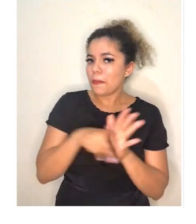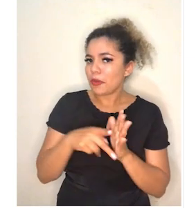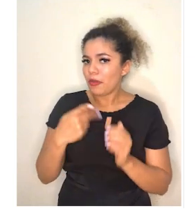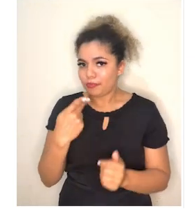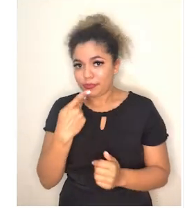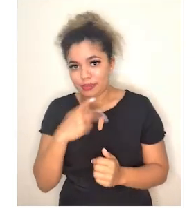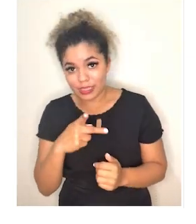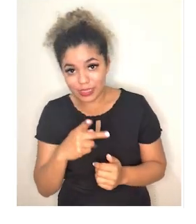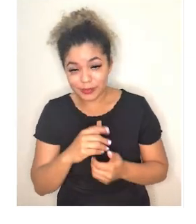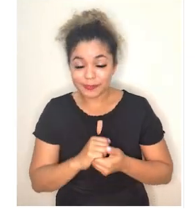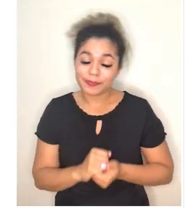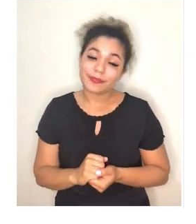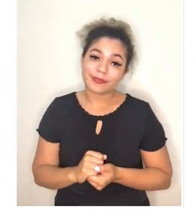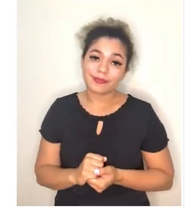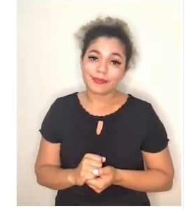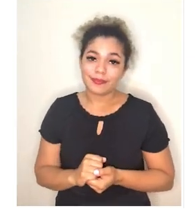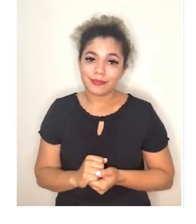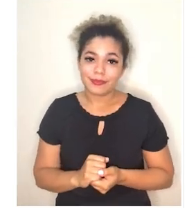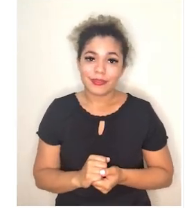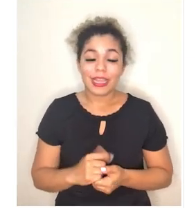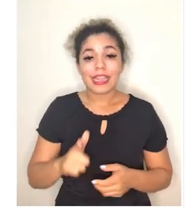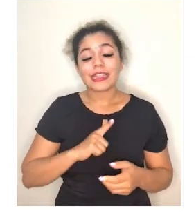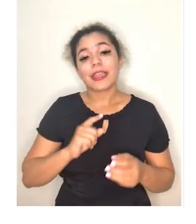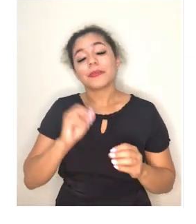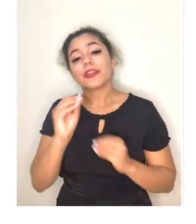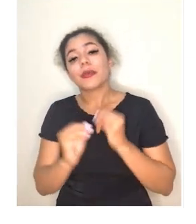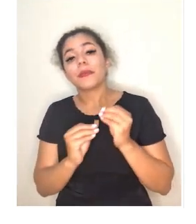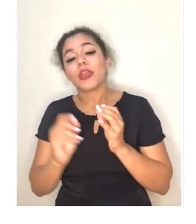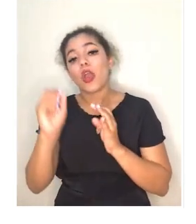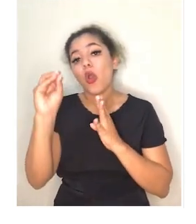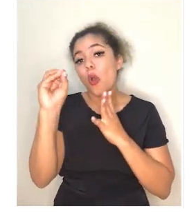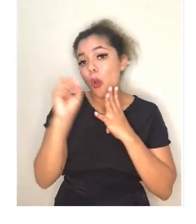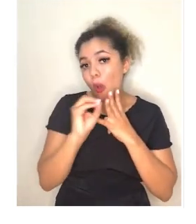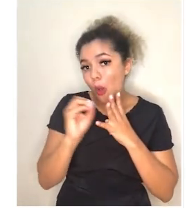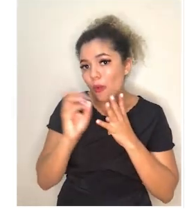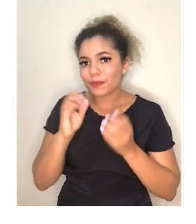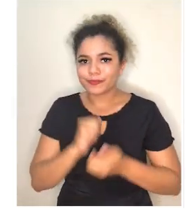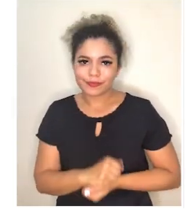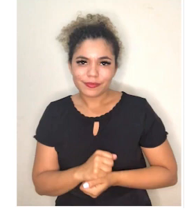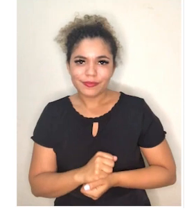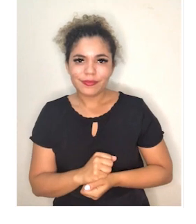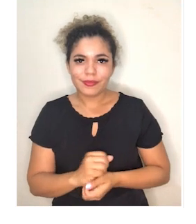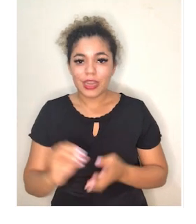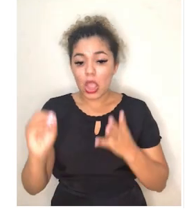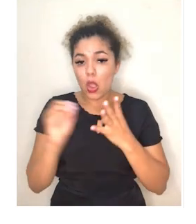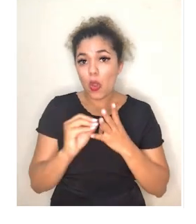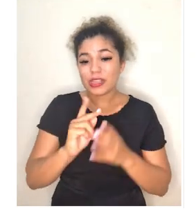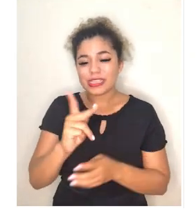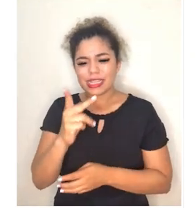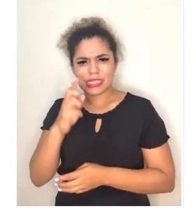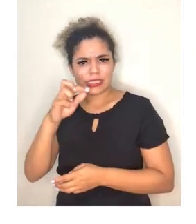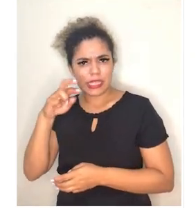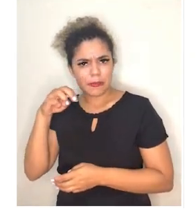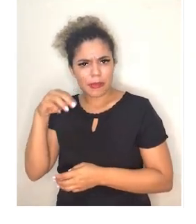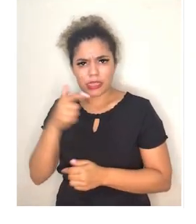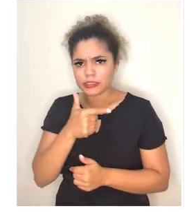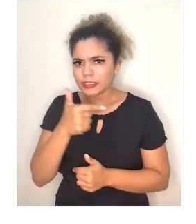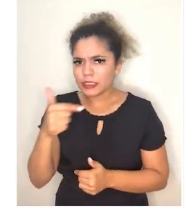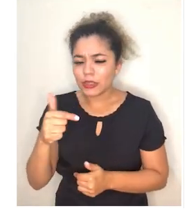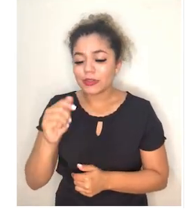sangue AB. E temos então o sangue tipo O. Suas hemácias não têm